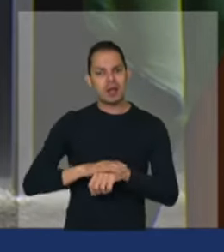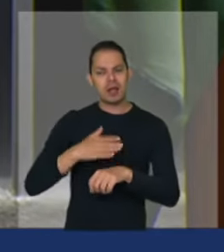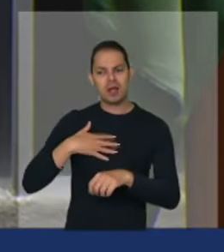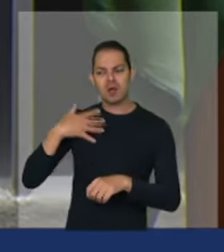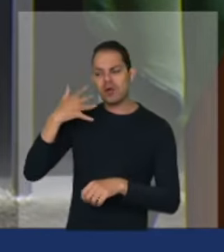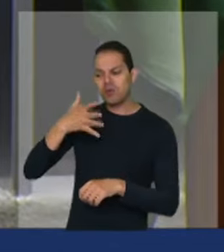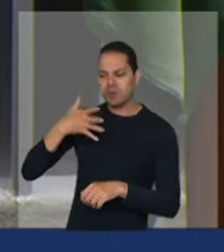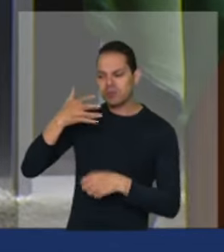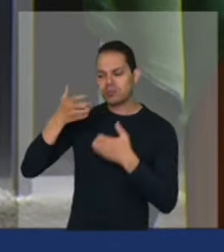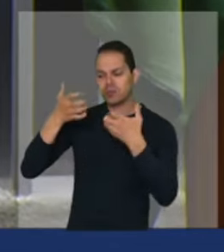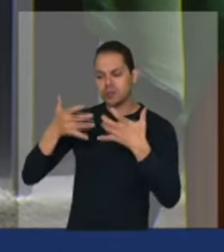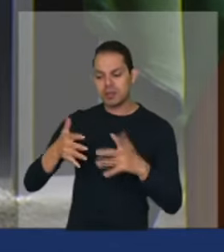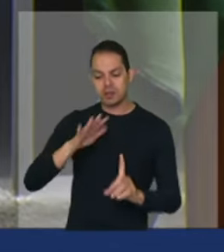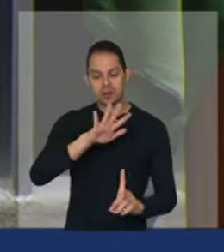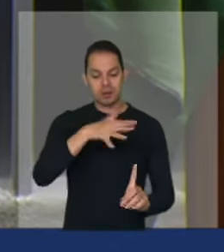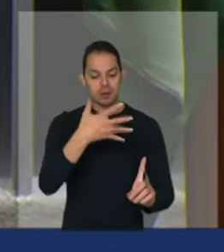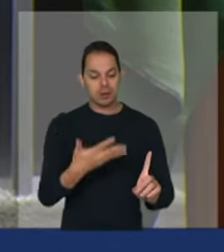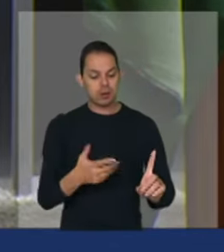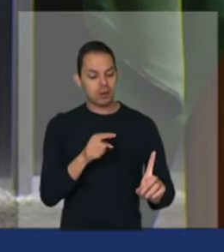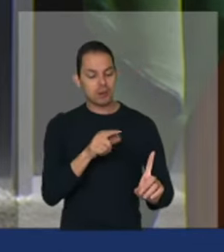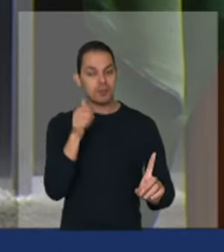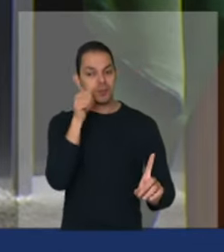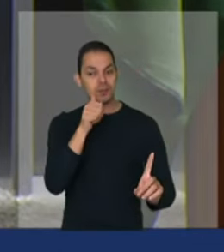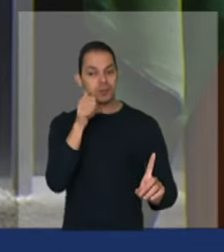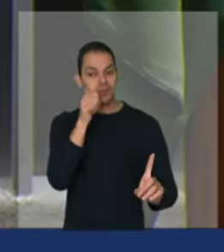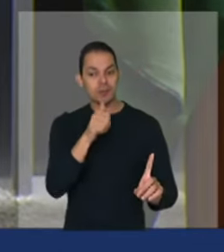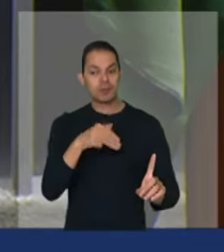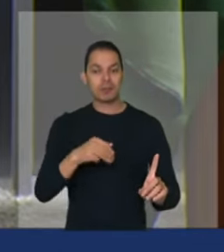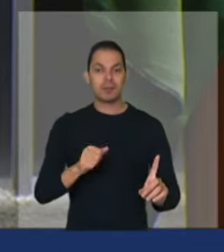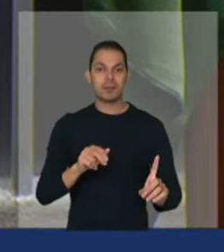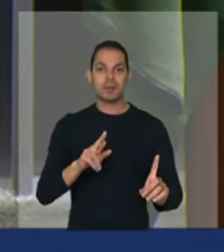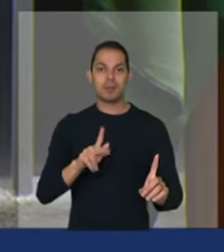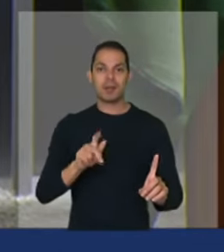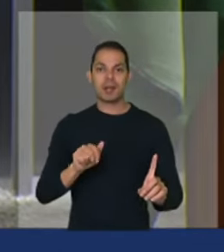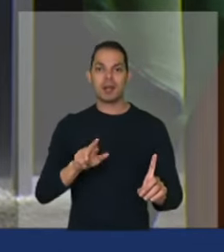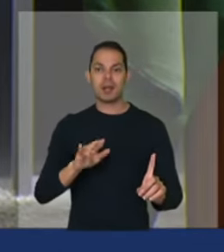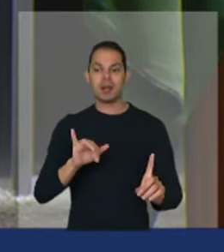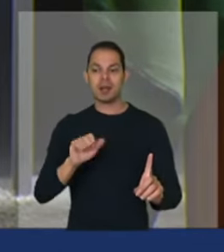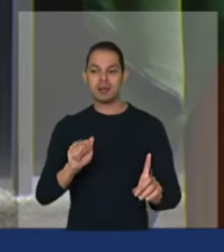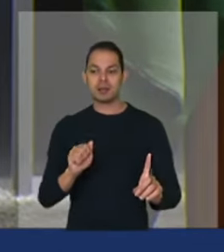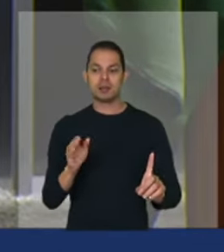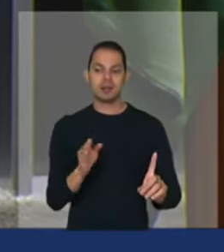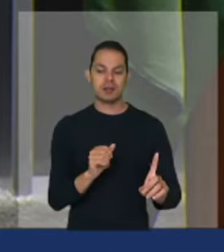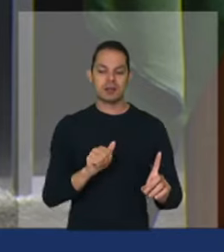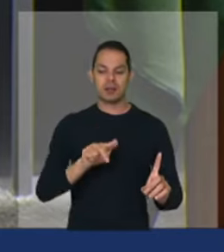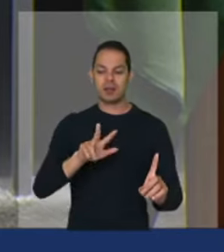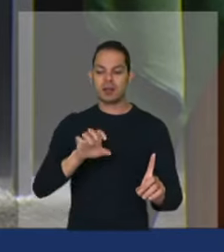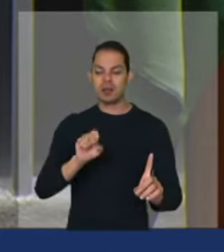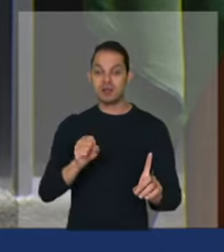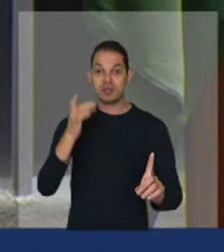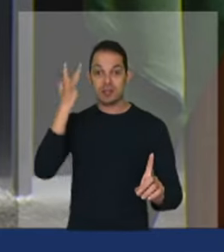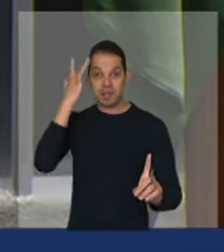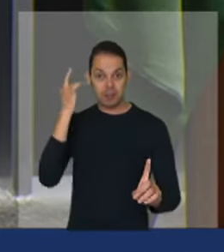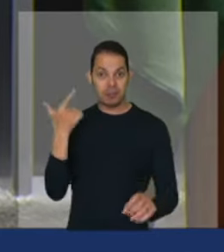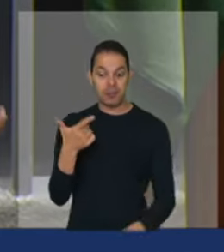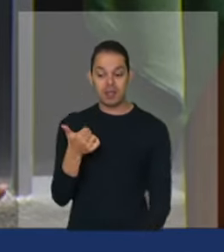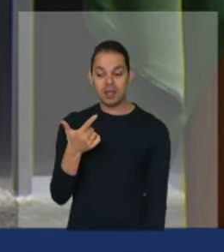a uma mulher Margarida Alves amanhã dia 12 de agosto alguns